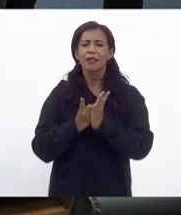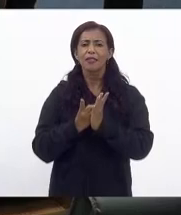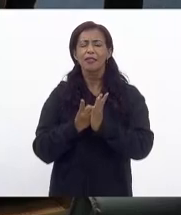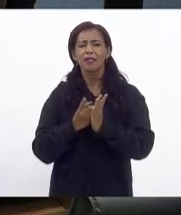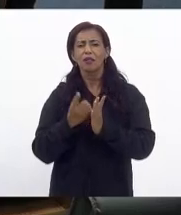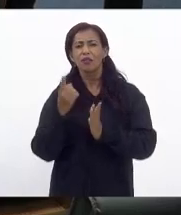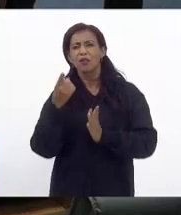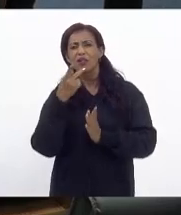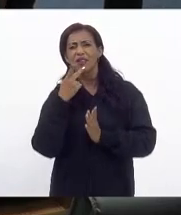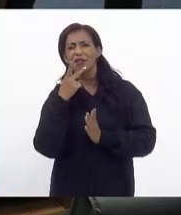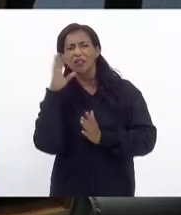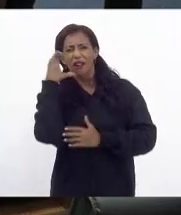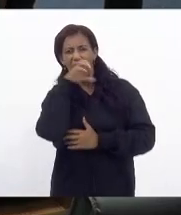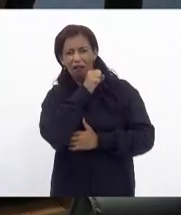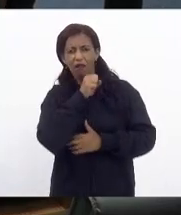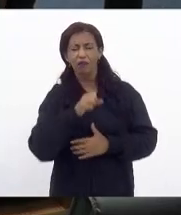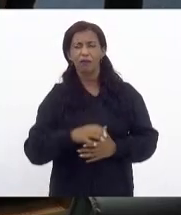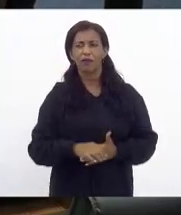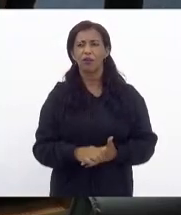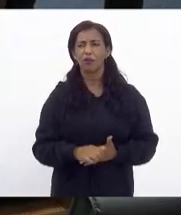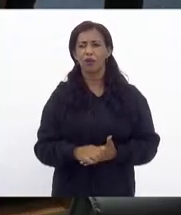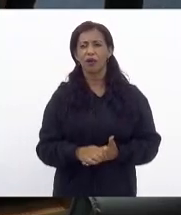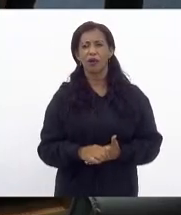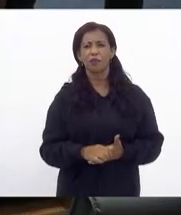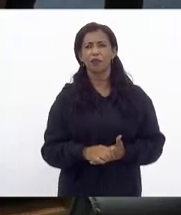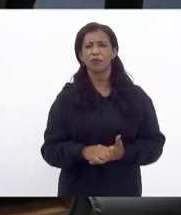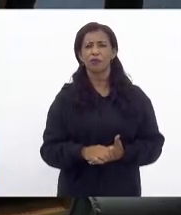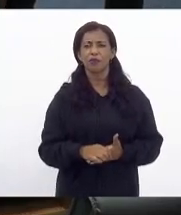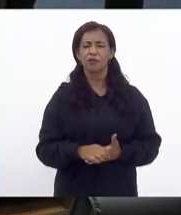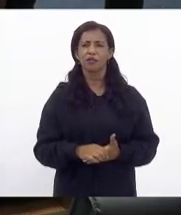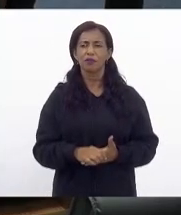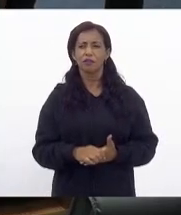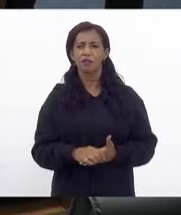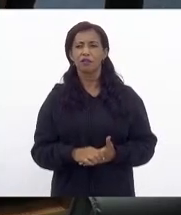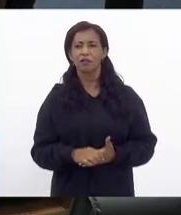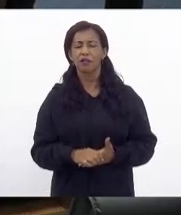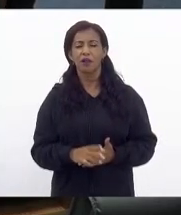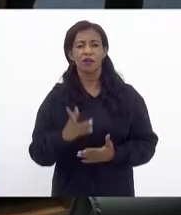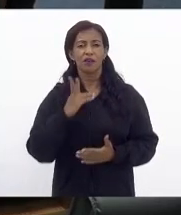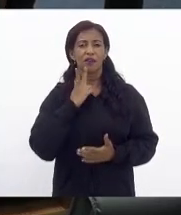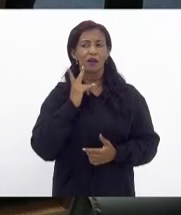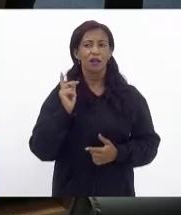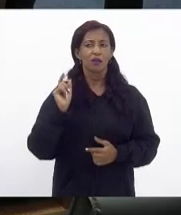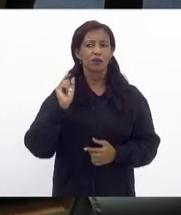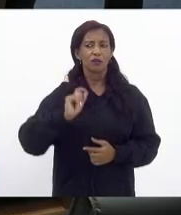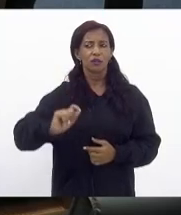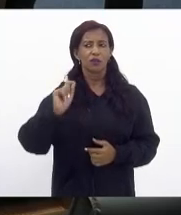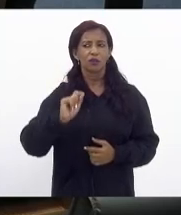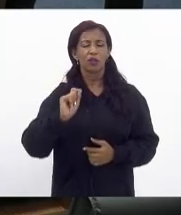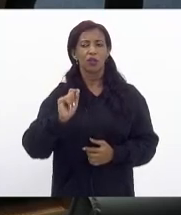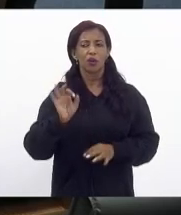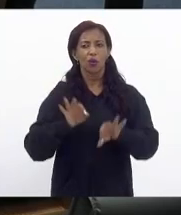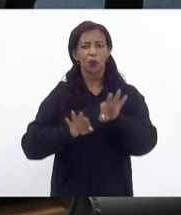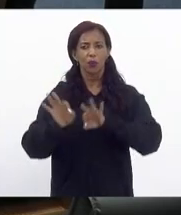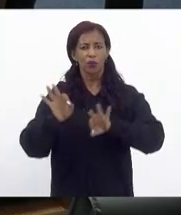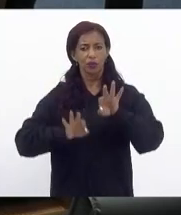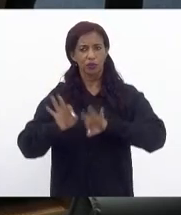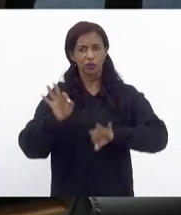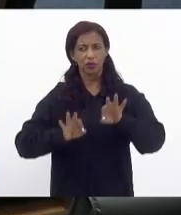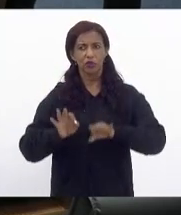então fazer uma menção rápida bem rápida aqui dizer o seguinte o projeto